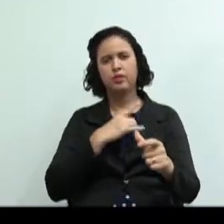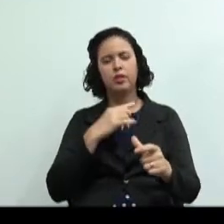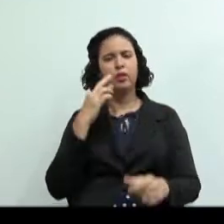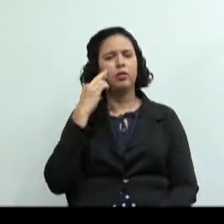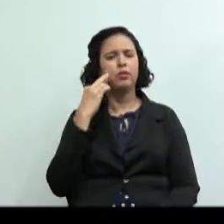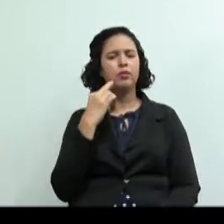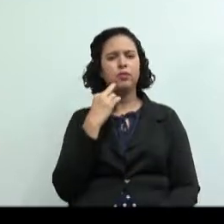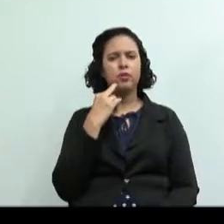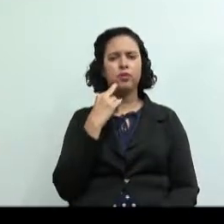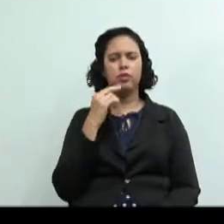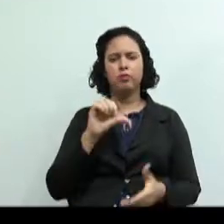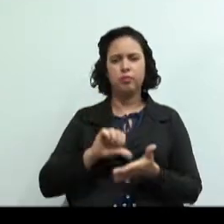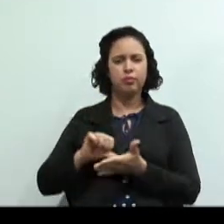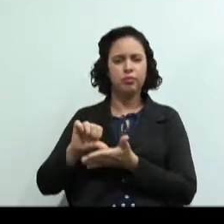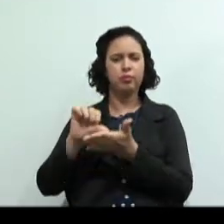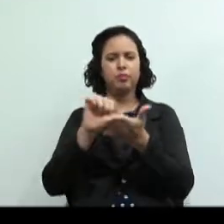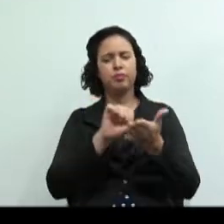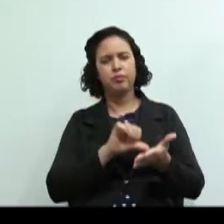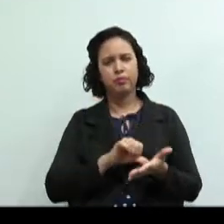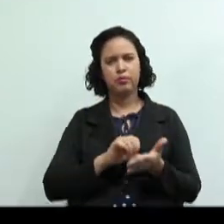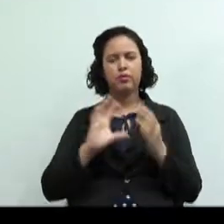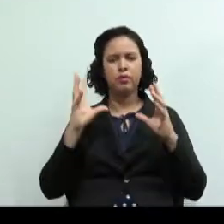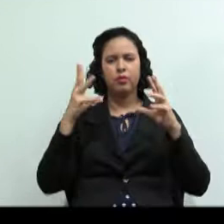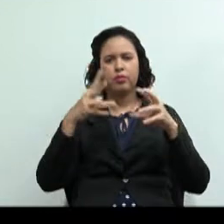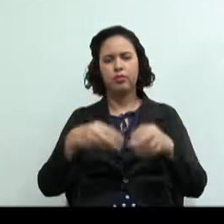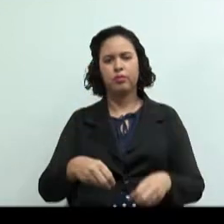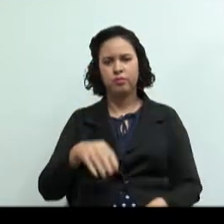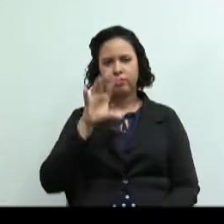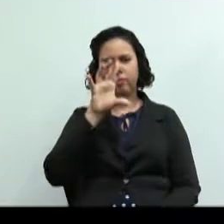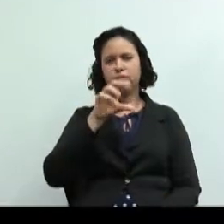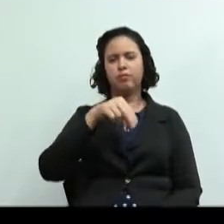olha que bacana e toda a região norte